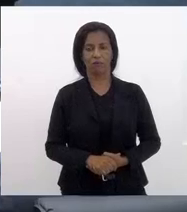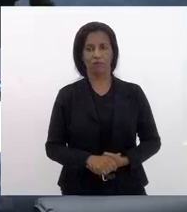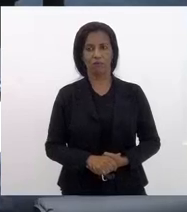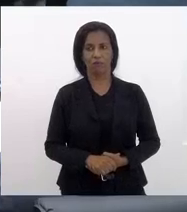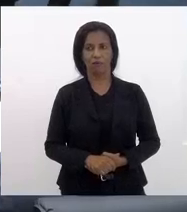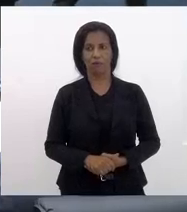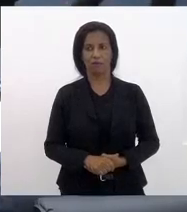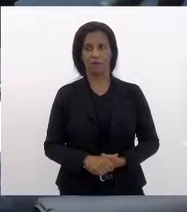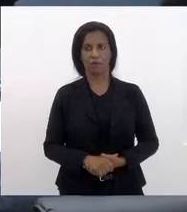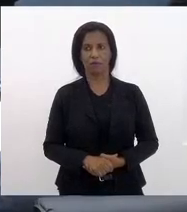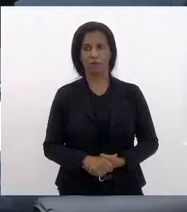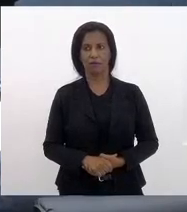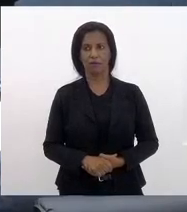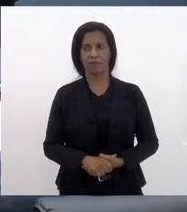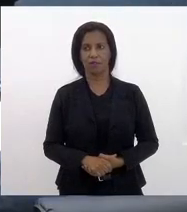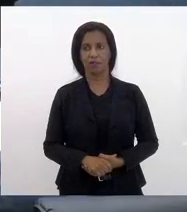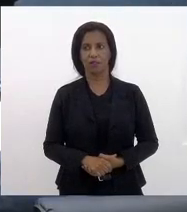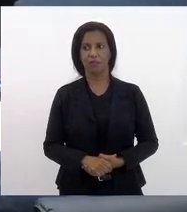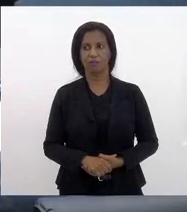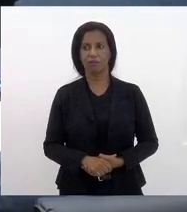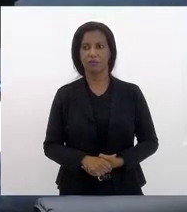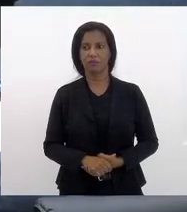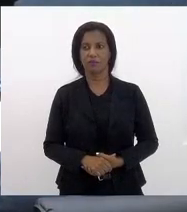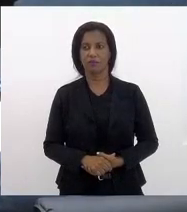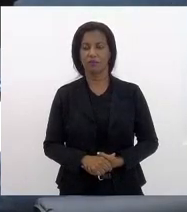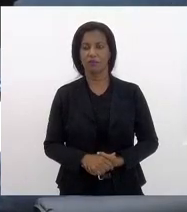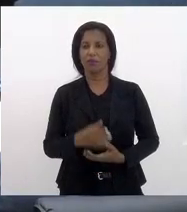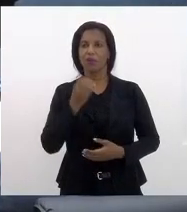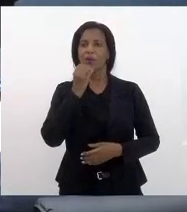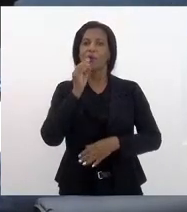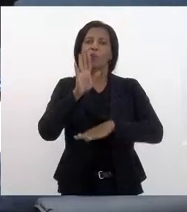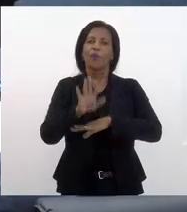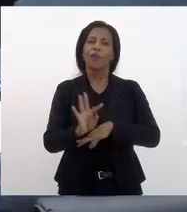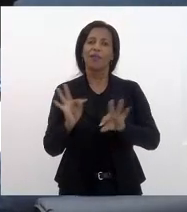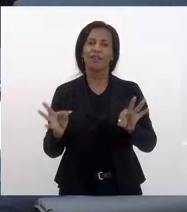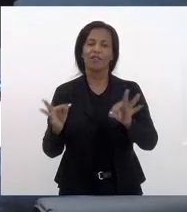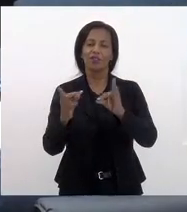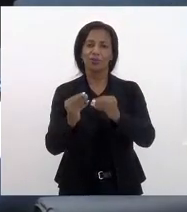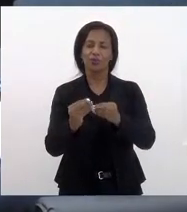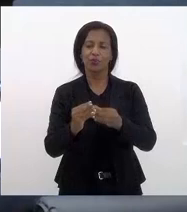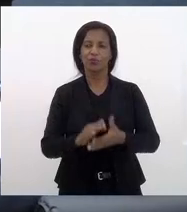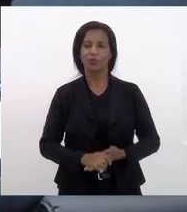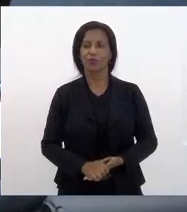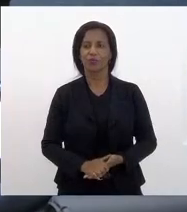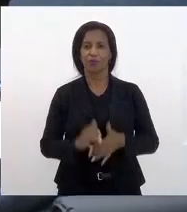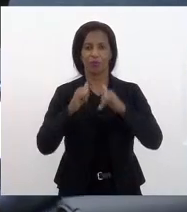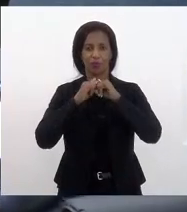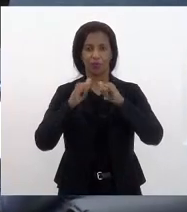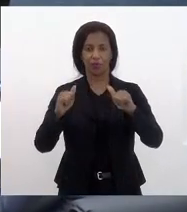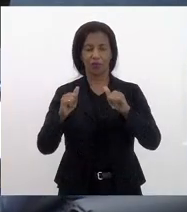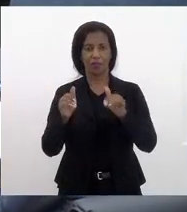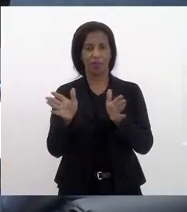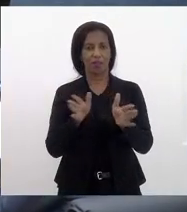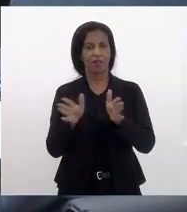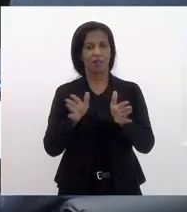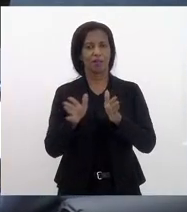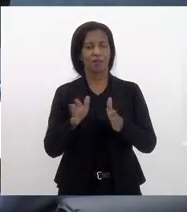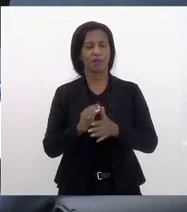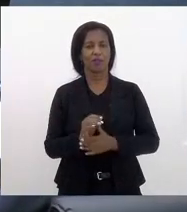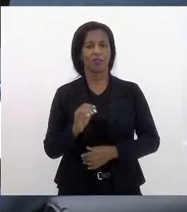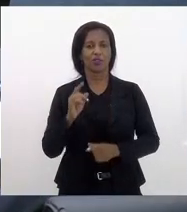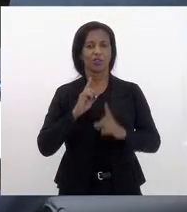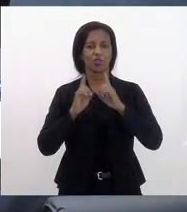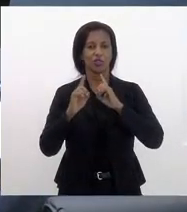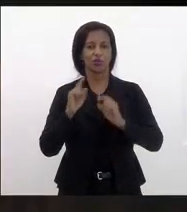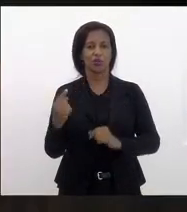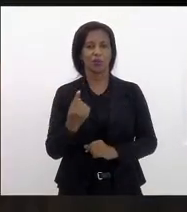Boa a todos e todas. Anuncio, em tramitação ordinária e discussão